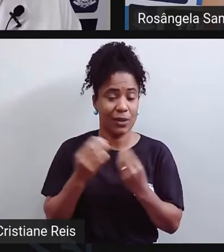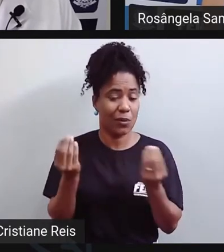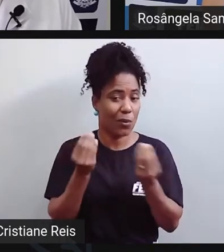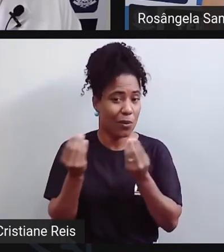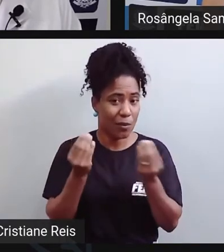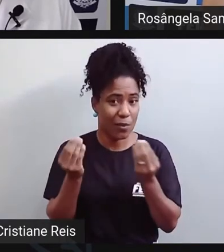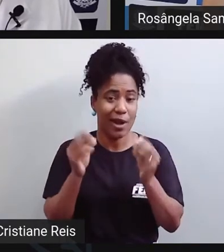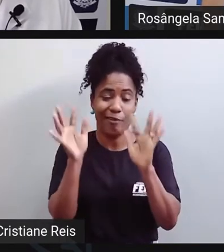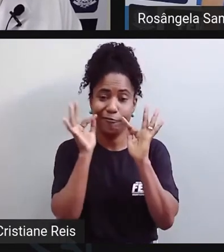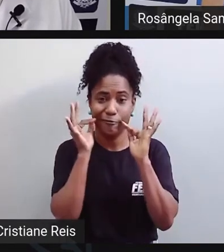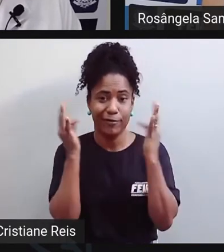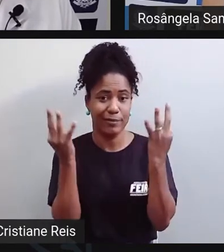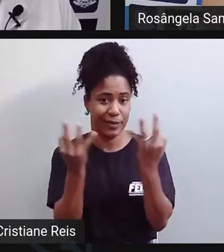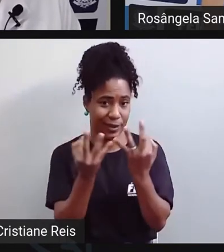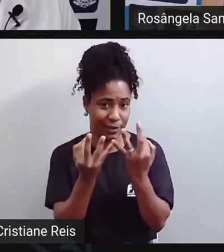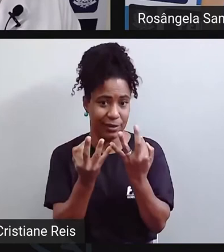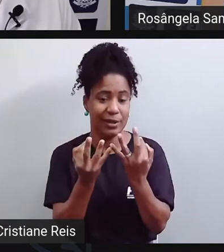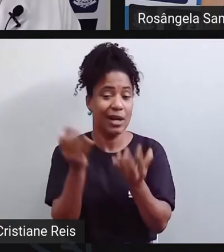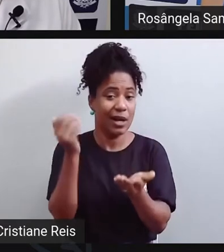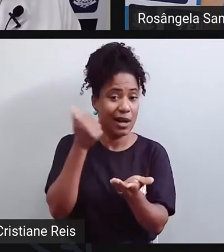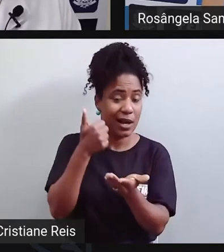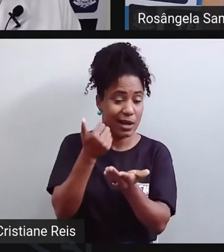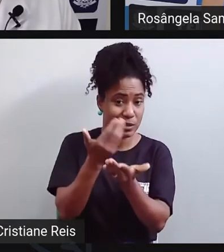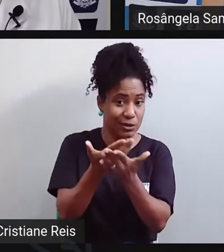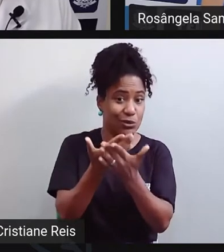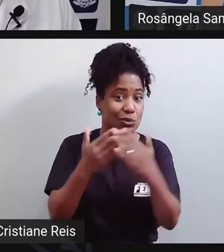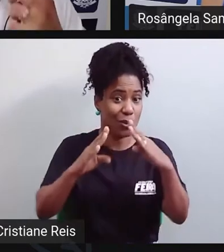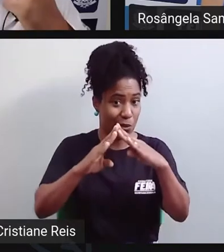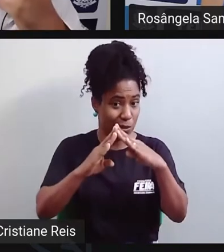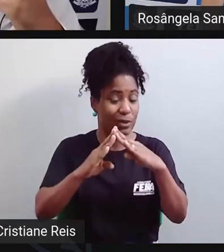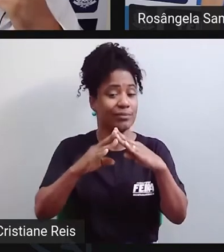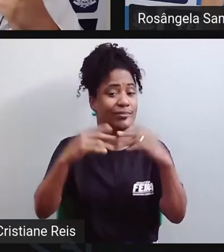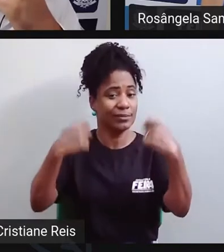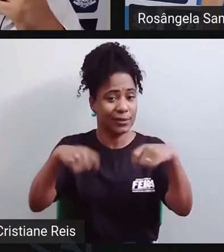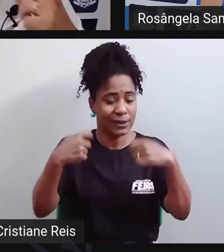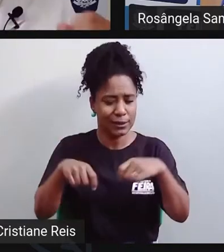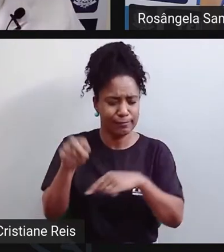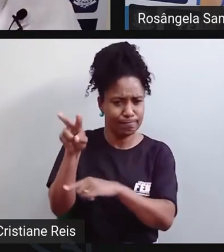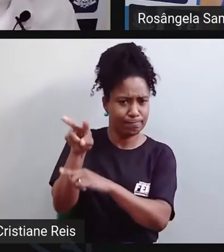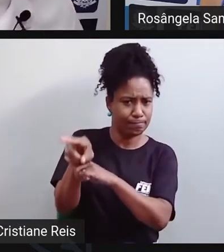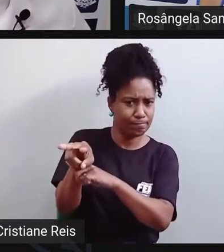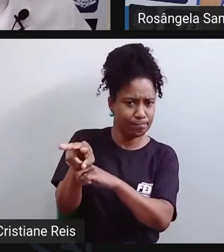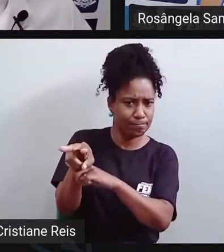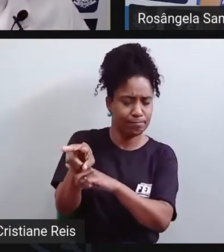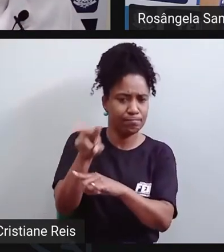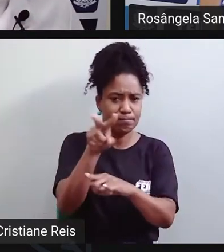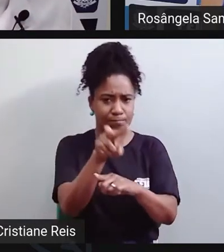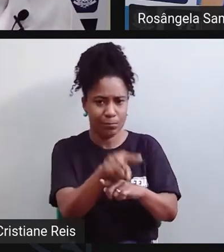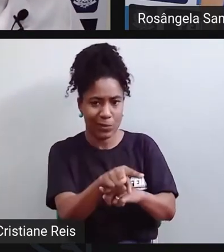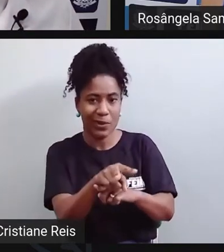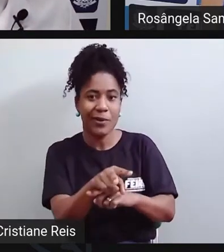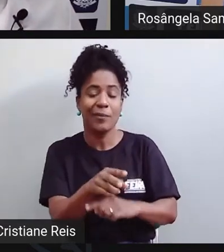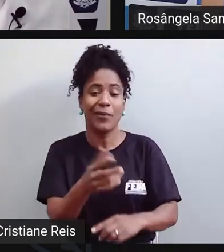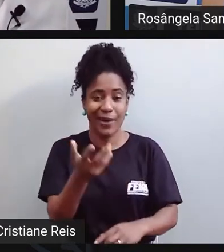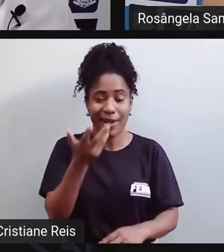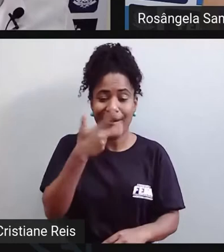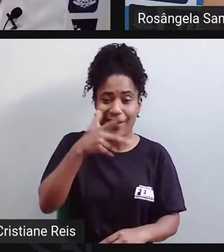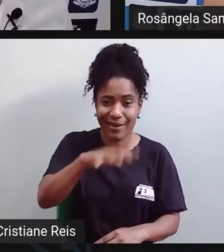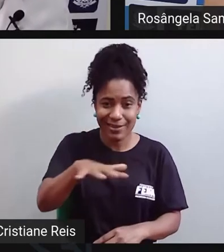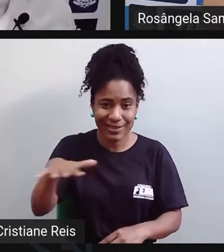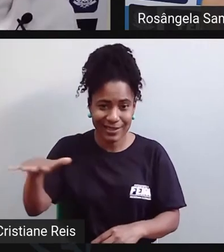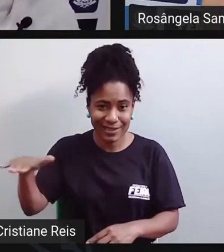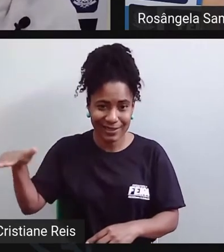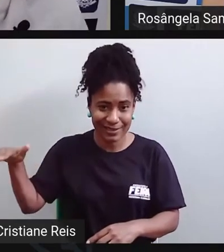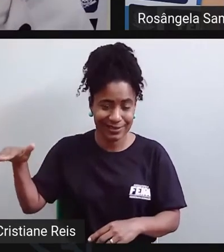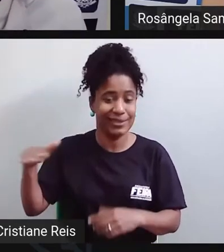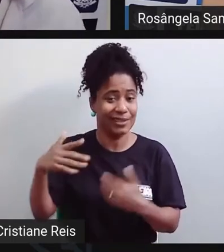a família, a escola, porque a escola é um local onde a criança fica muito tempo. Então,